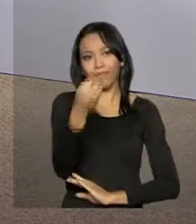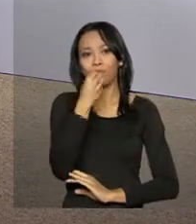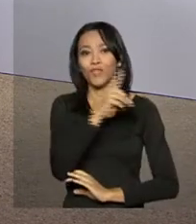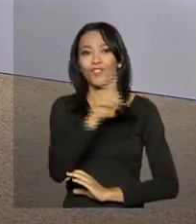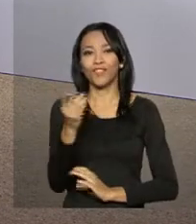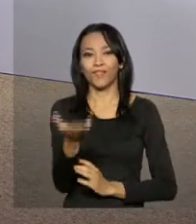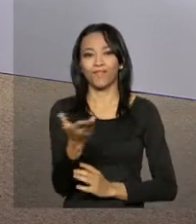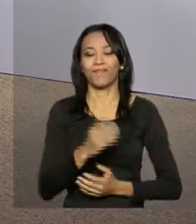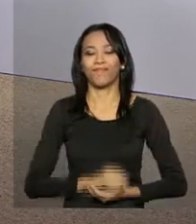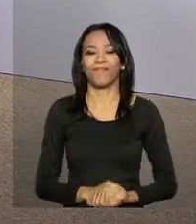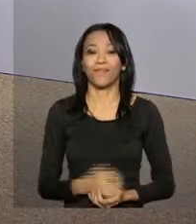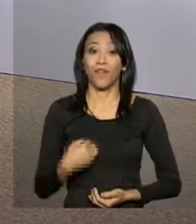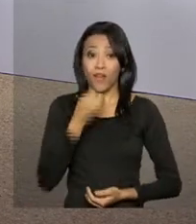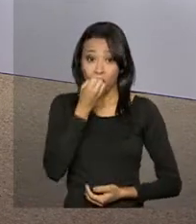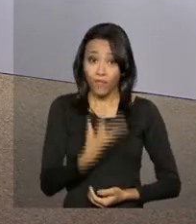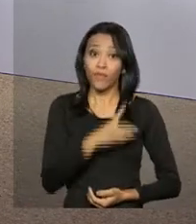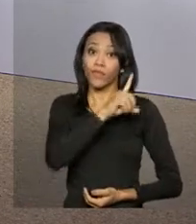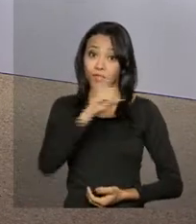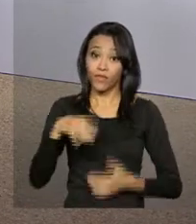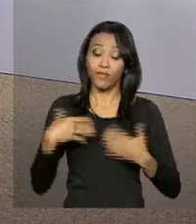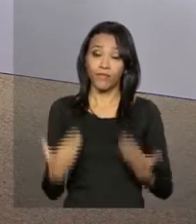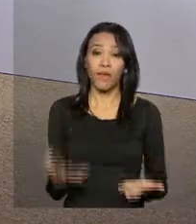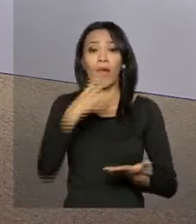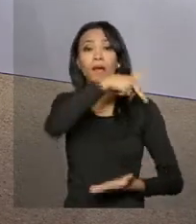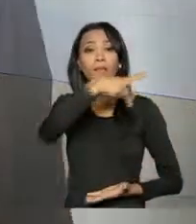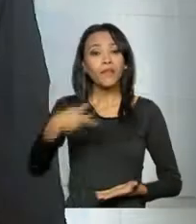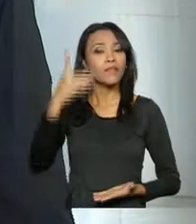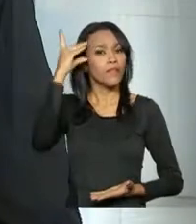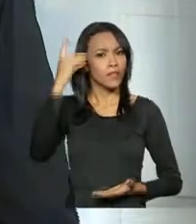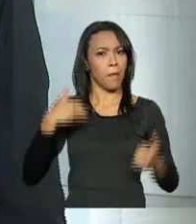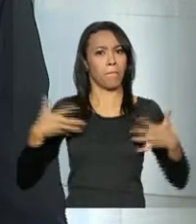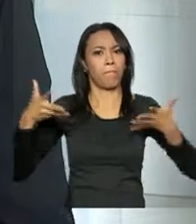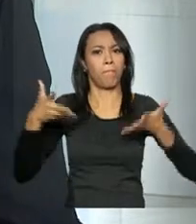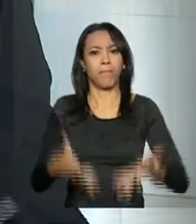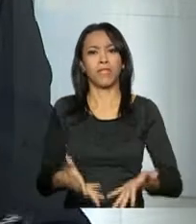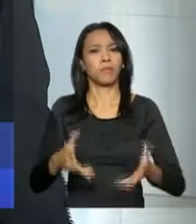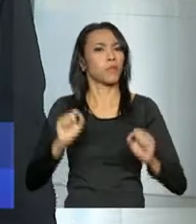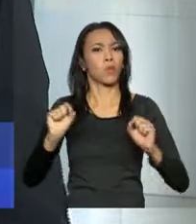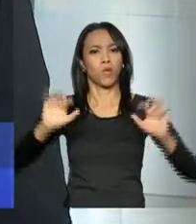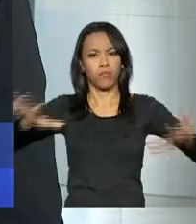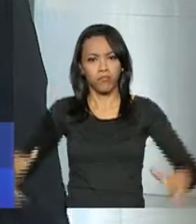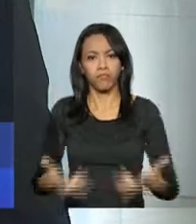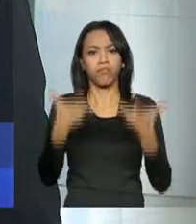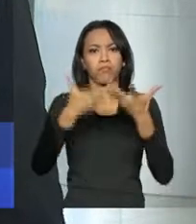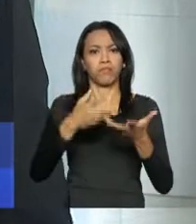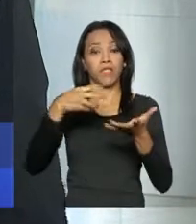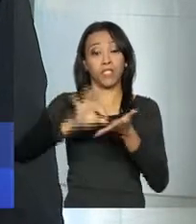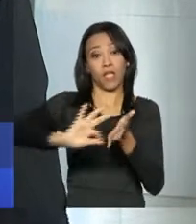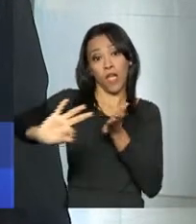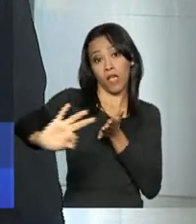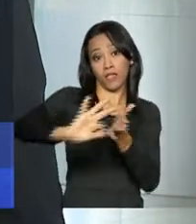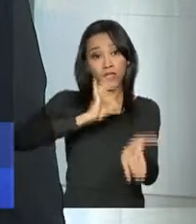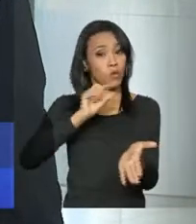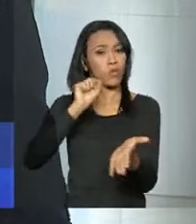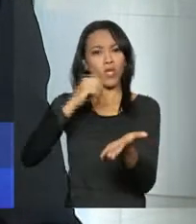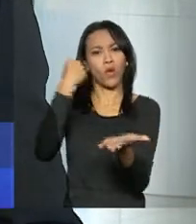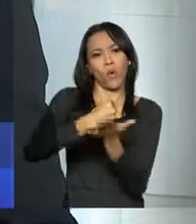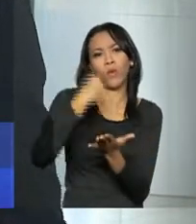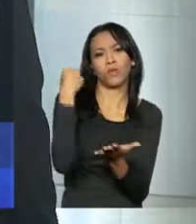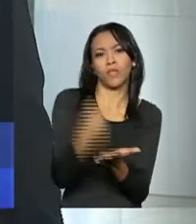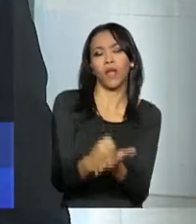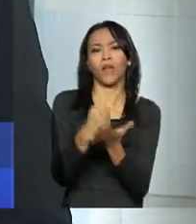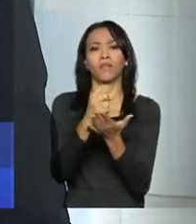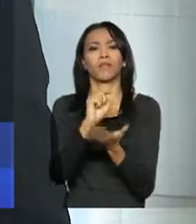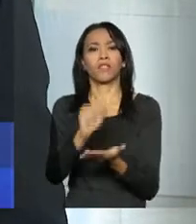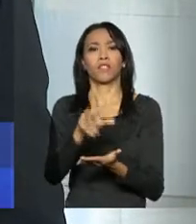bom dia. Bom dia, Daniele. A presidenta Dilma Rousseff participa da cerimônia de assinatura de renovação antecipada de contratos de